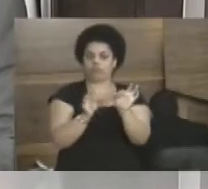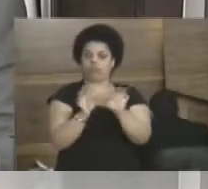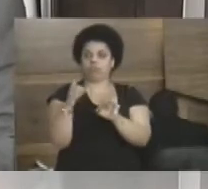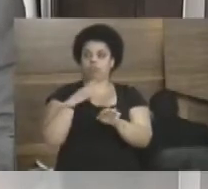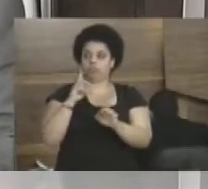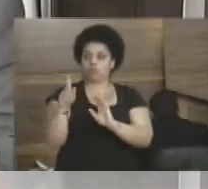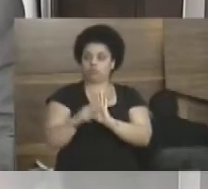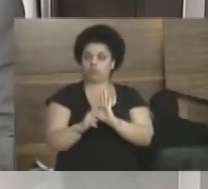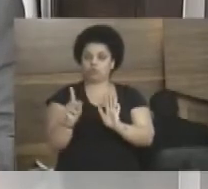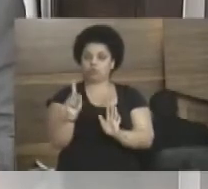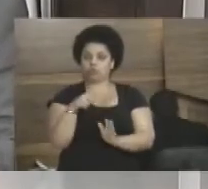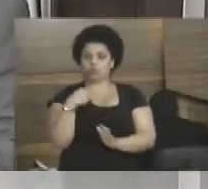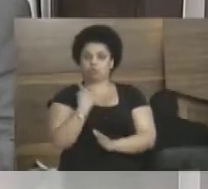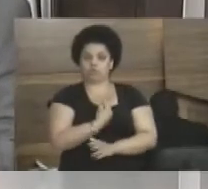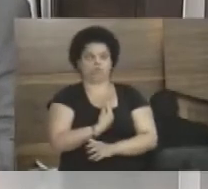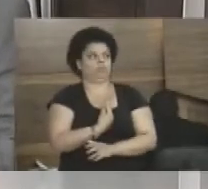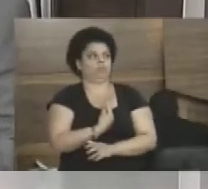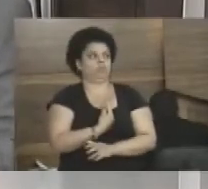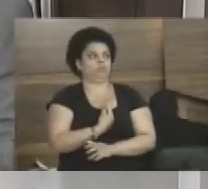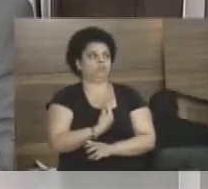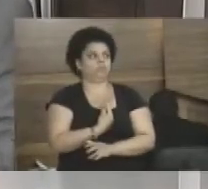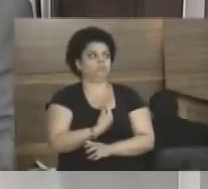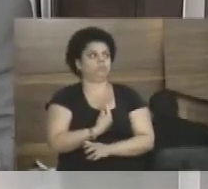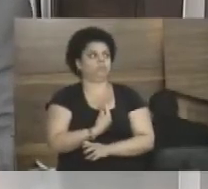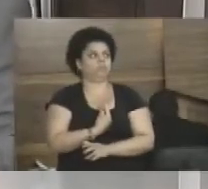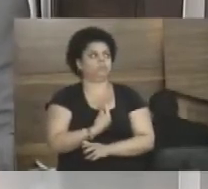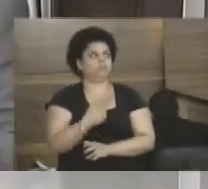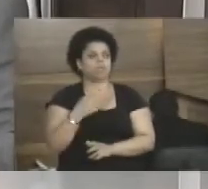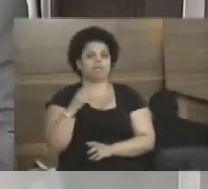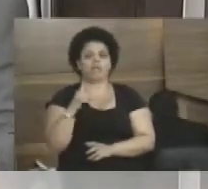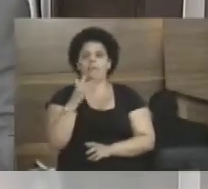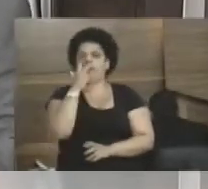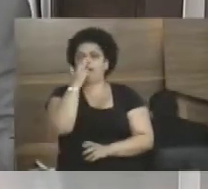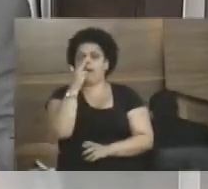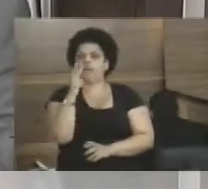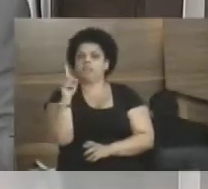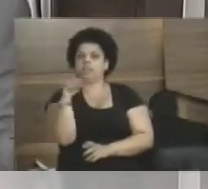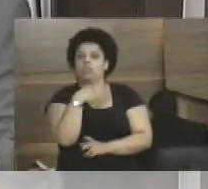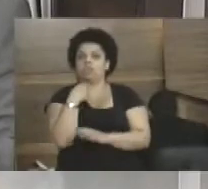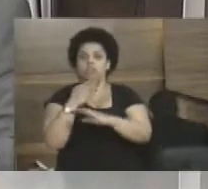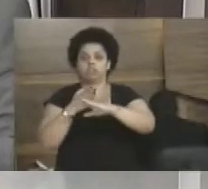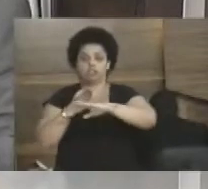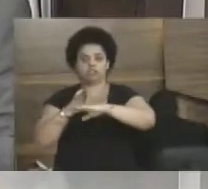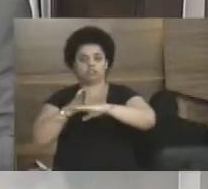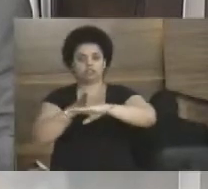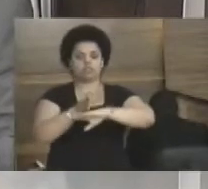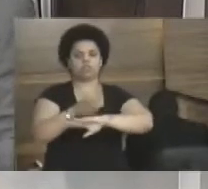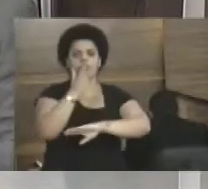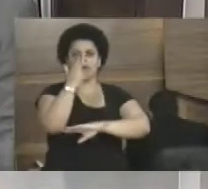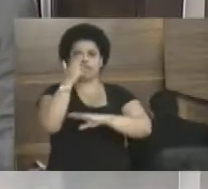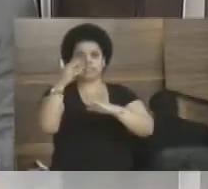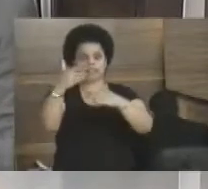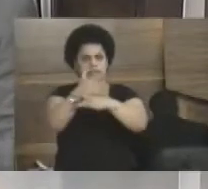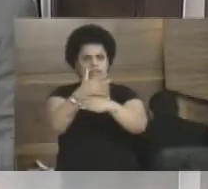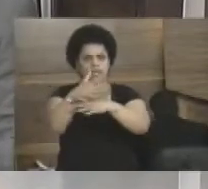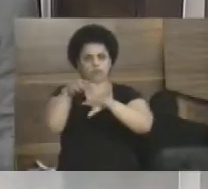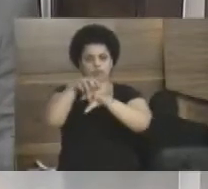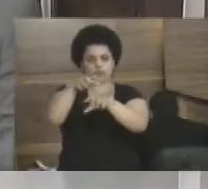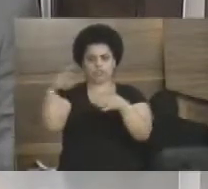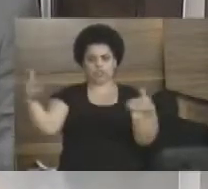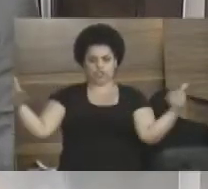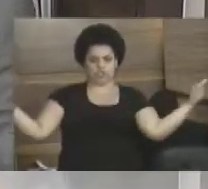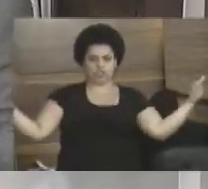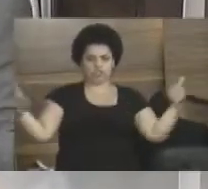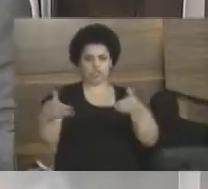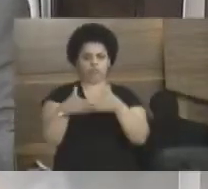Patrimônio nosso. É a nossa roupa. É a nossa porta de entrada. O turista, quando chega,